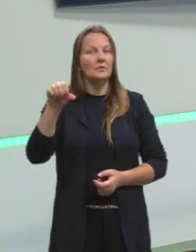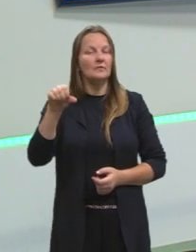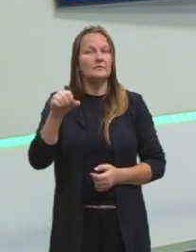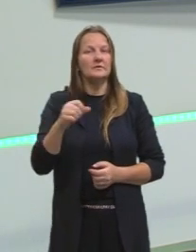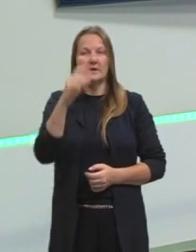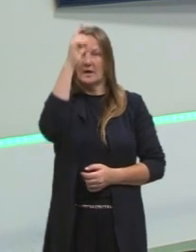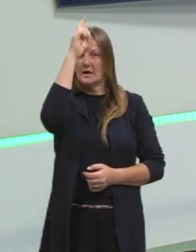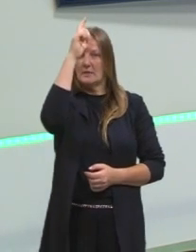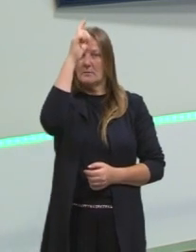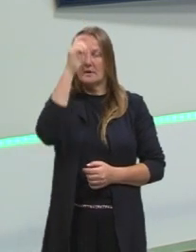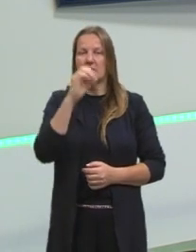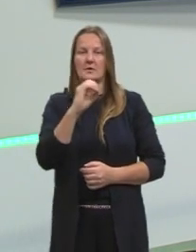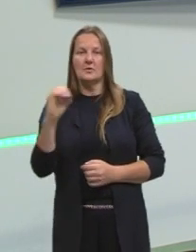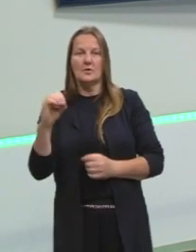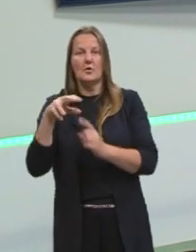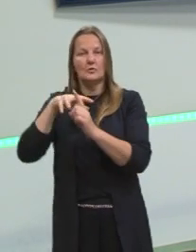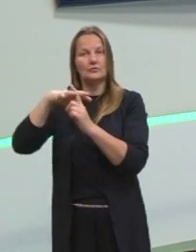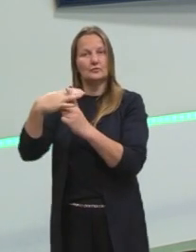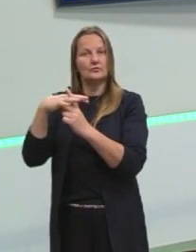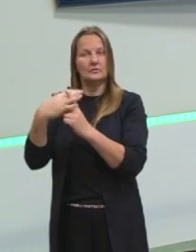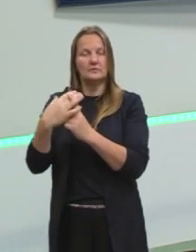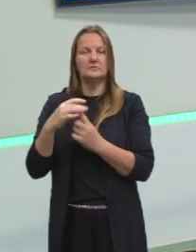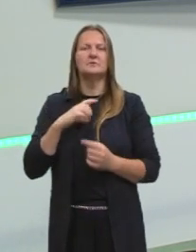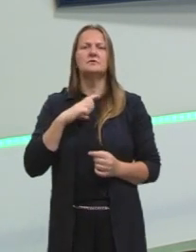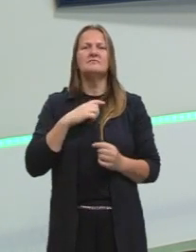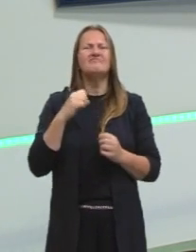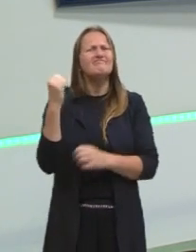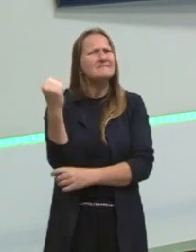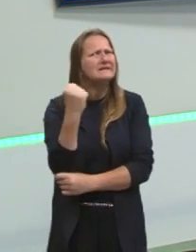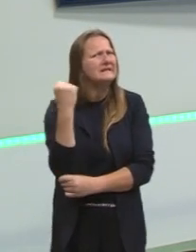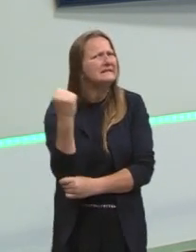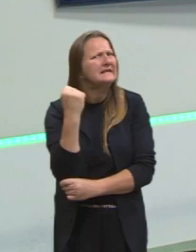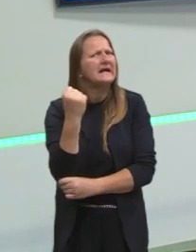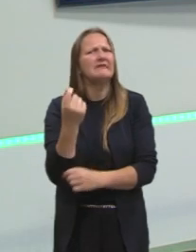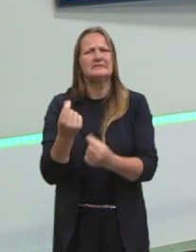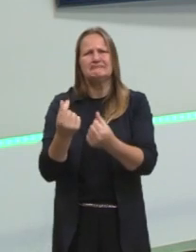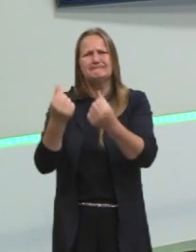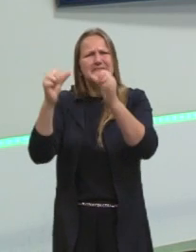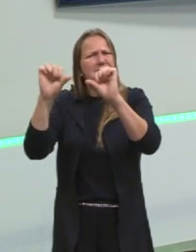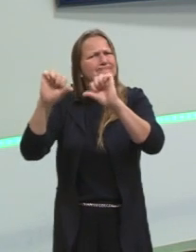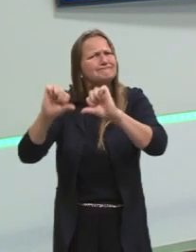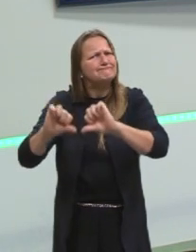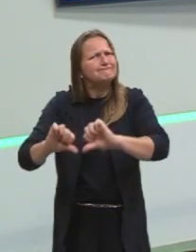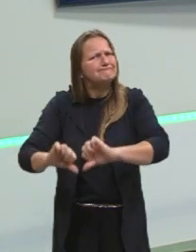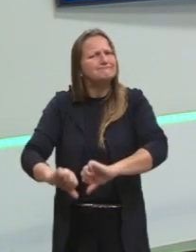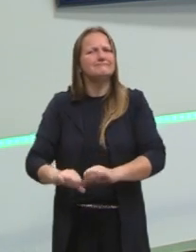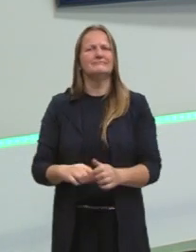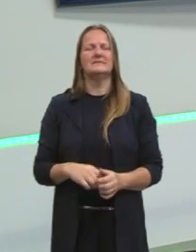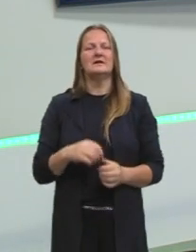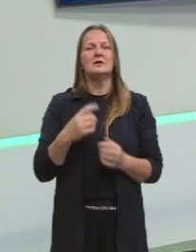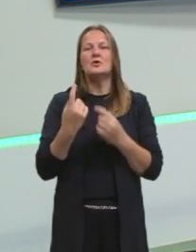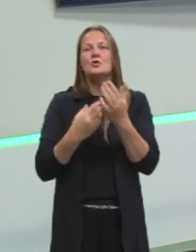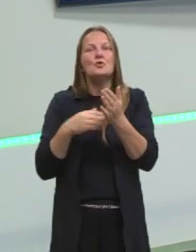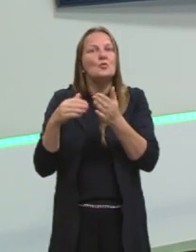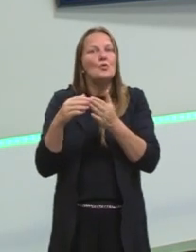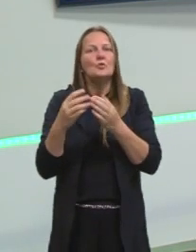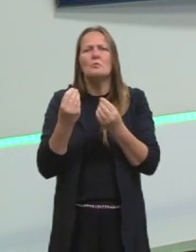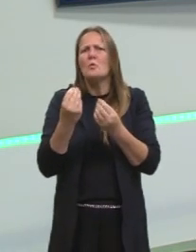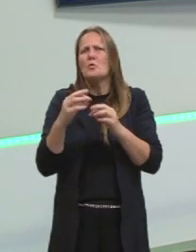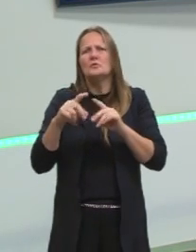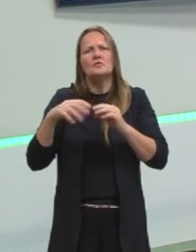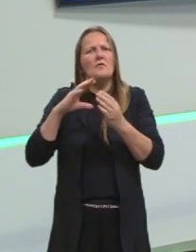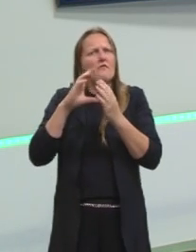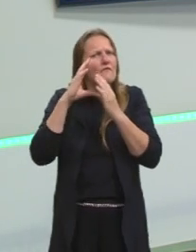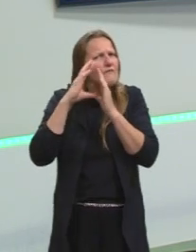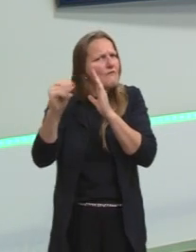Oriental, o lado socialista, passava por uma grave crise econômica. O pessoal queria picar a mula de lá, queria sair da Alemanha